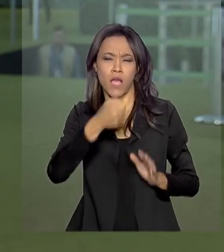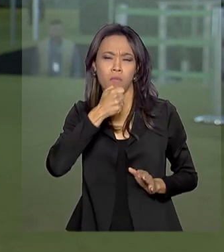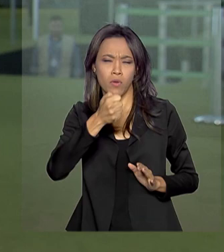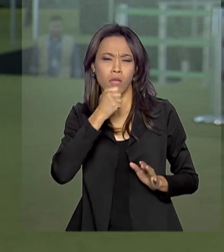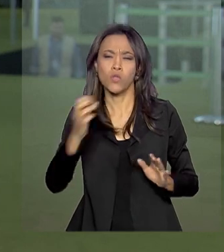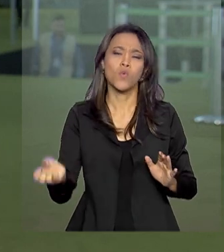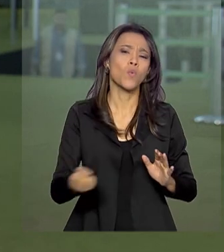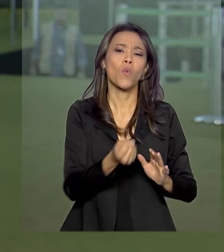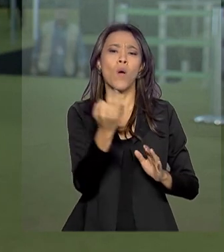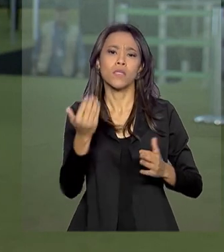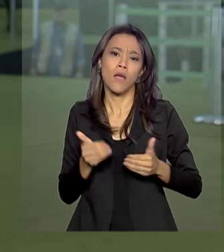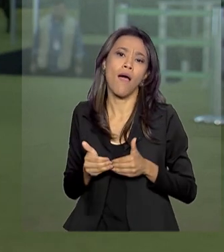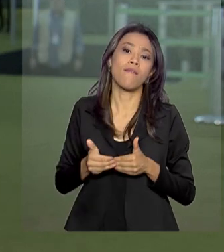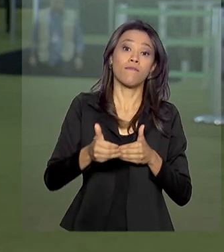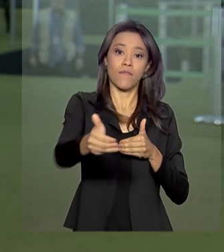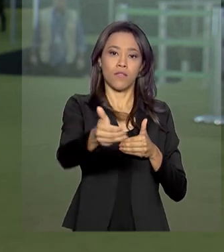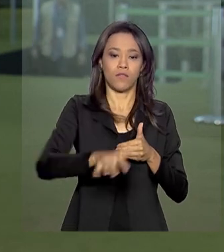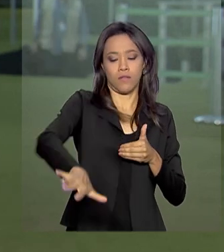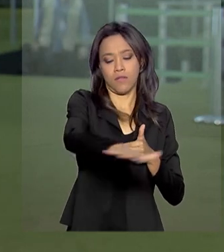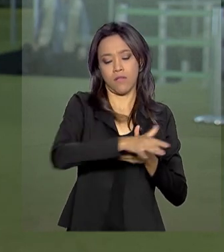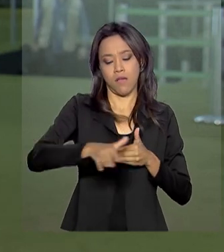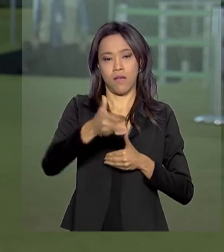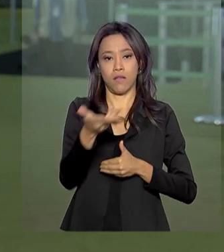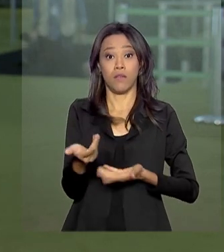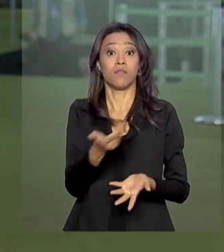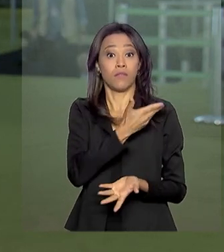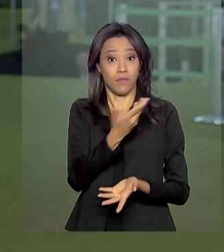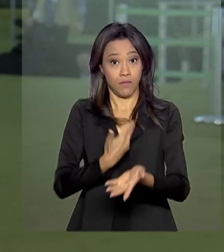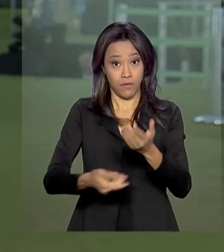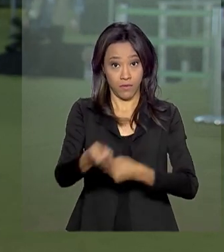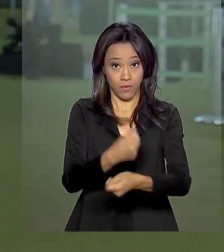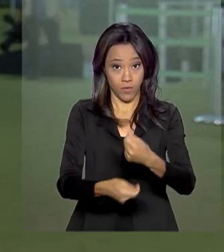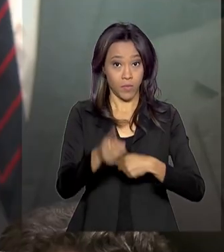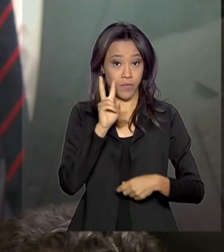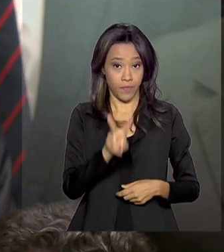governo na área da economia nesses 300 dias.